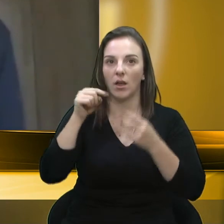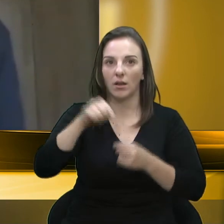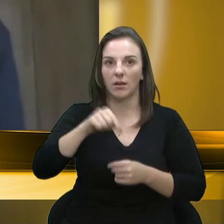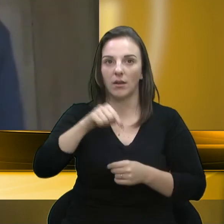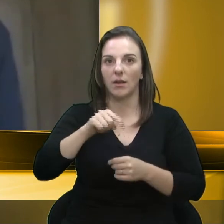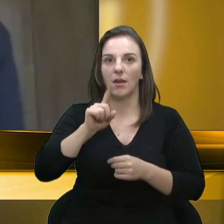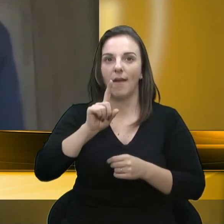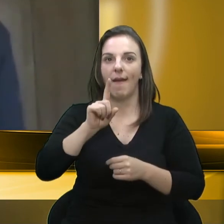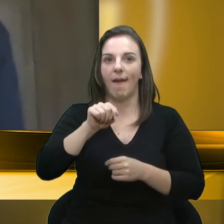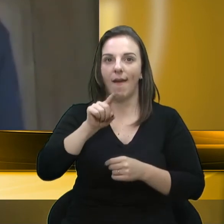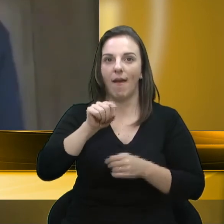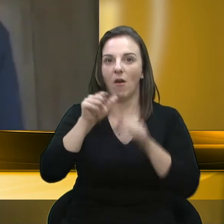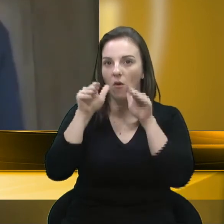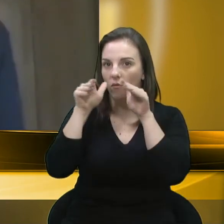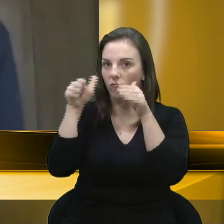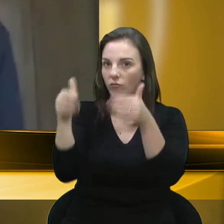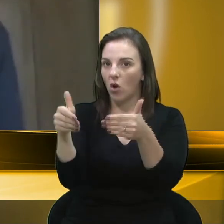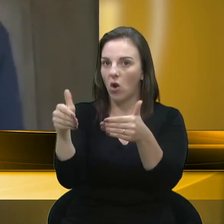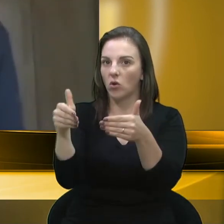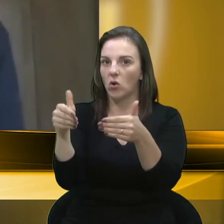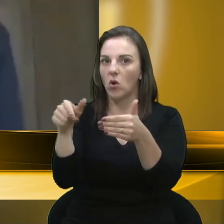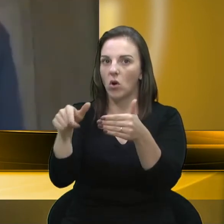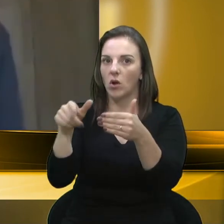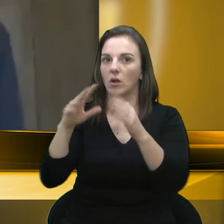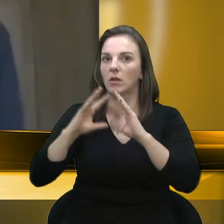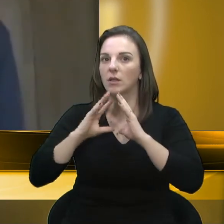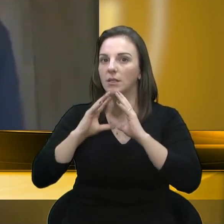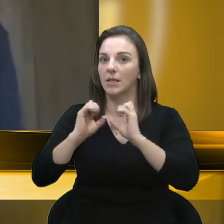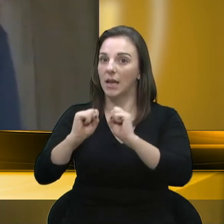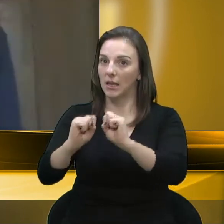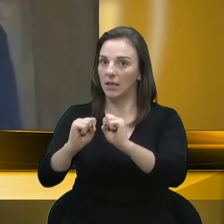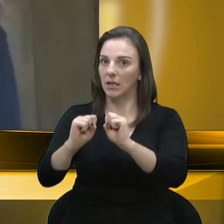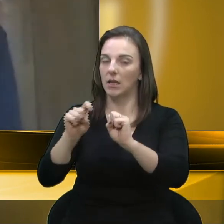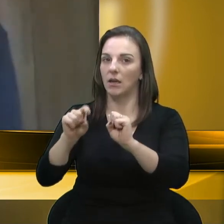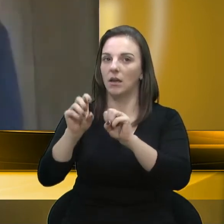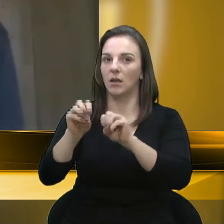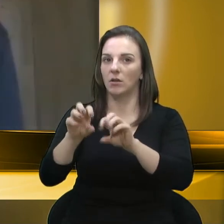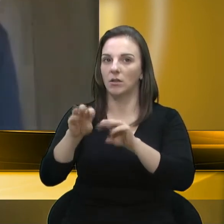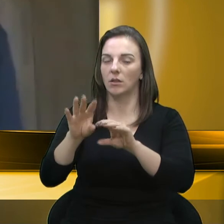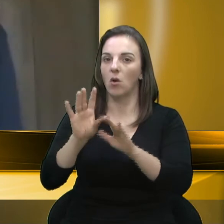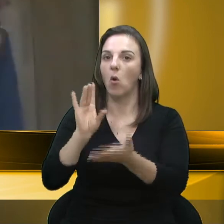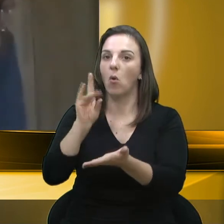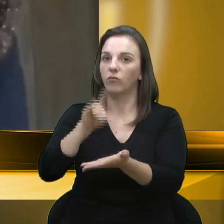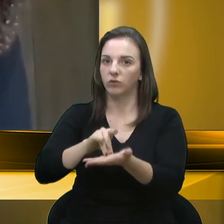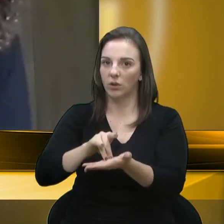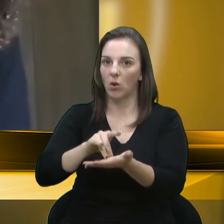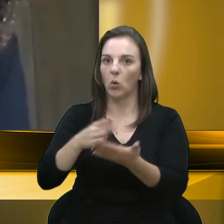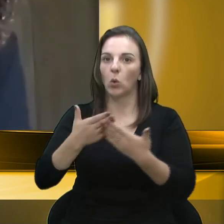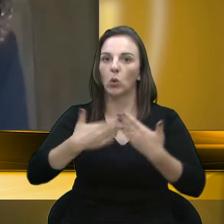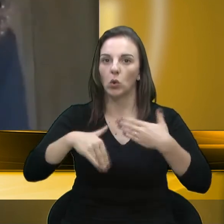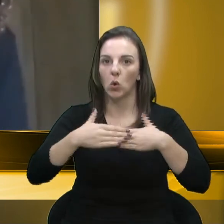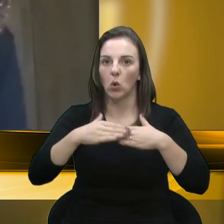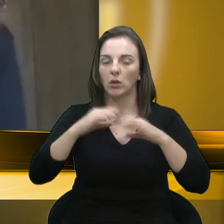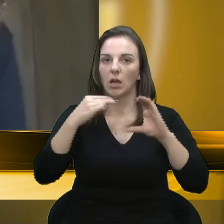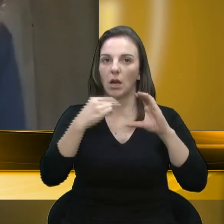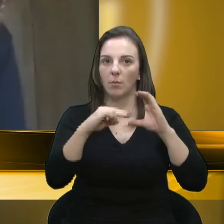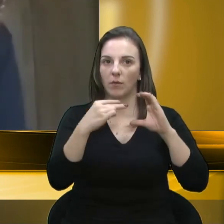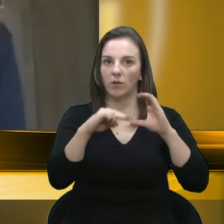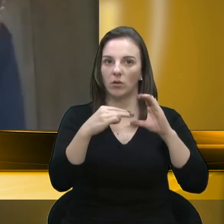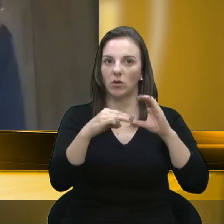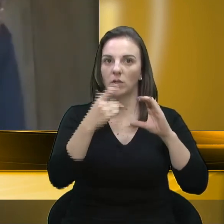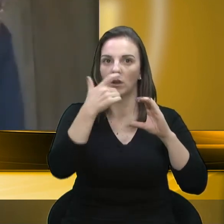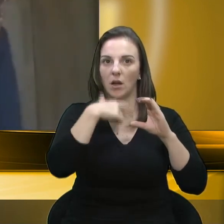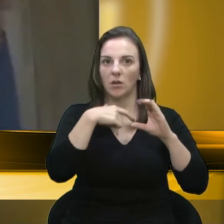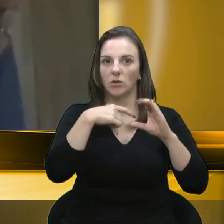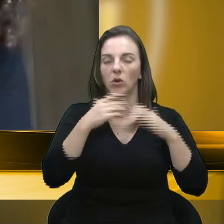especificamente a questão da Secretaria de Educação. De fato, toda a Câmara de Vereadores, eu acredito que esteja